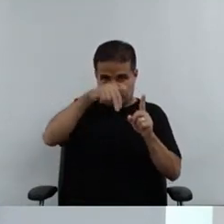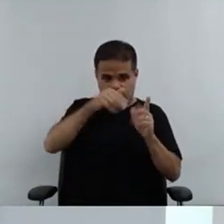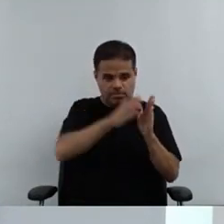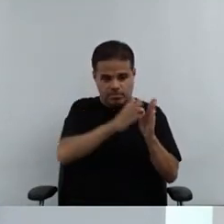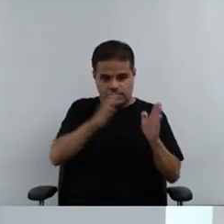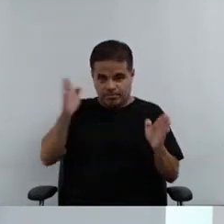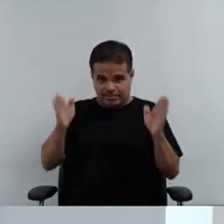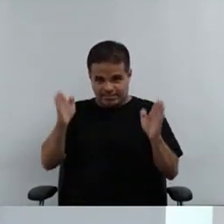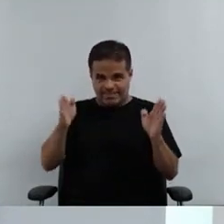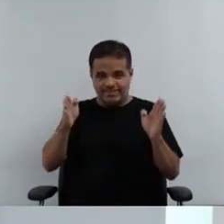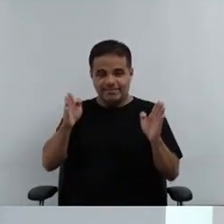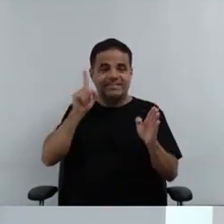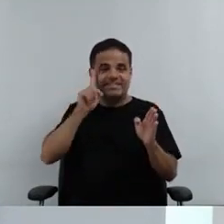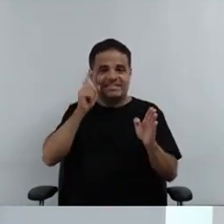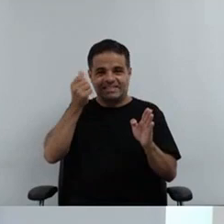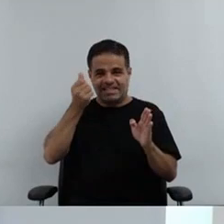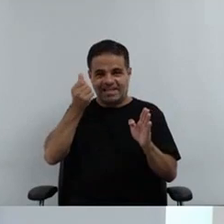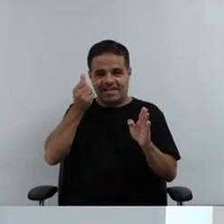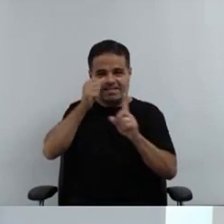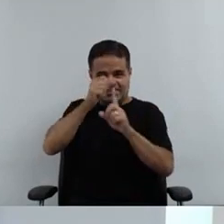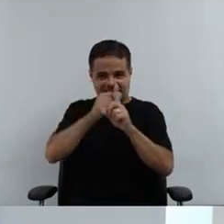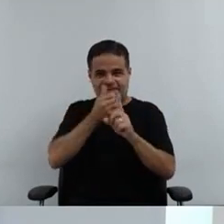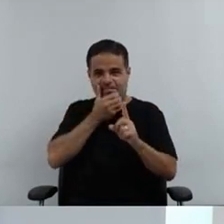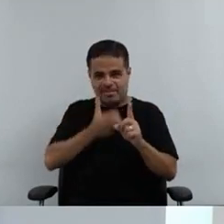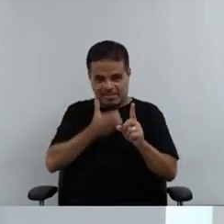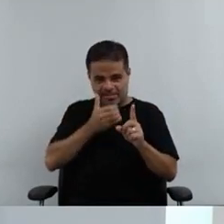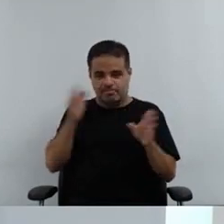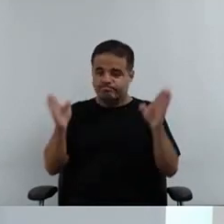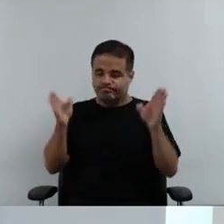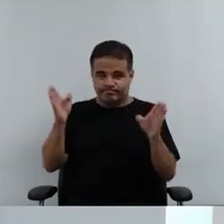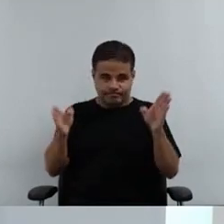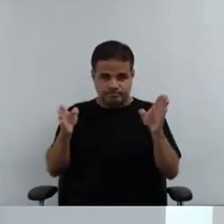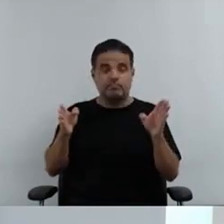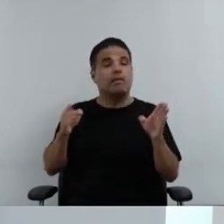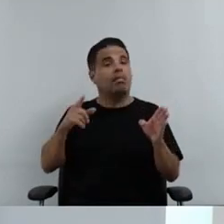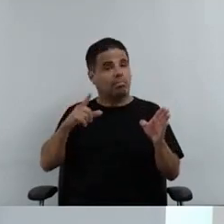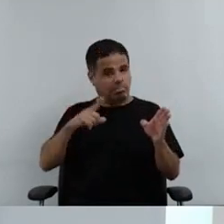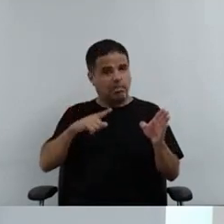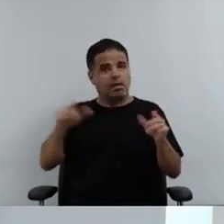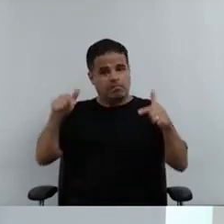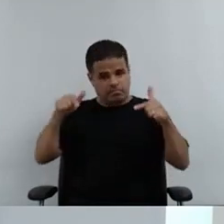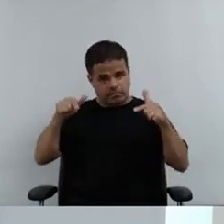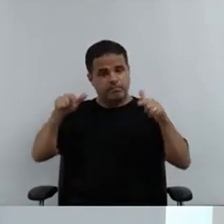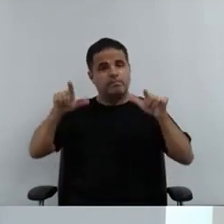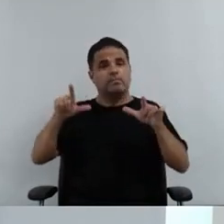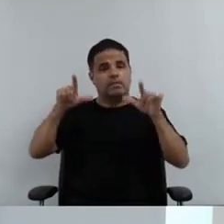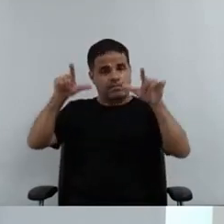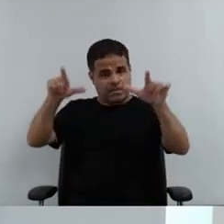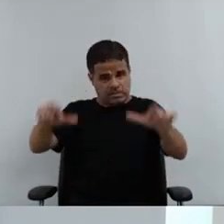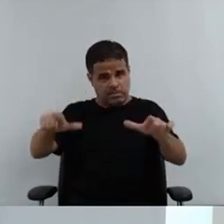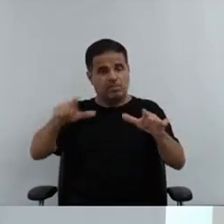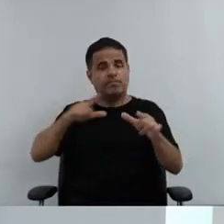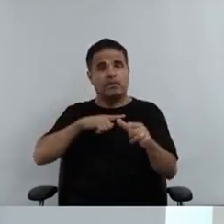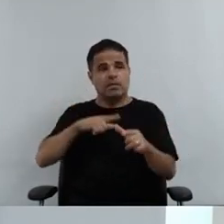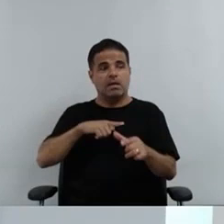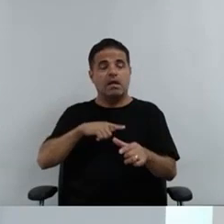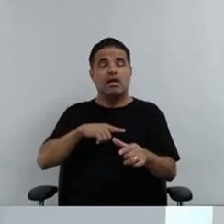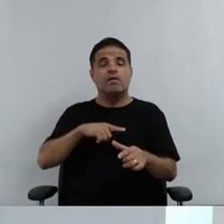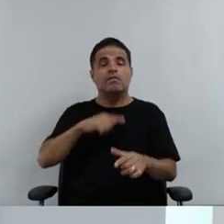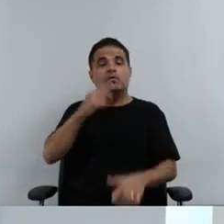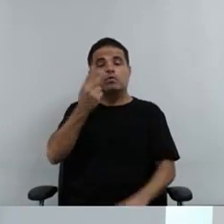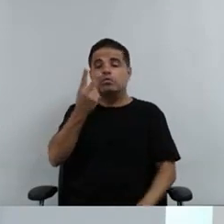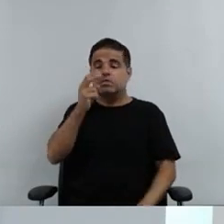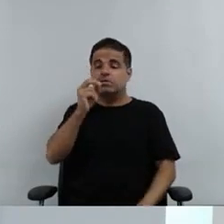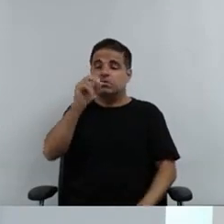de dezembro, com a participação ativa, com certificação de 219 usuários,